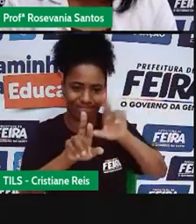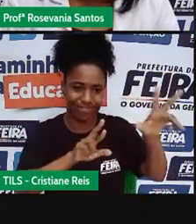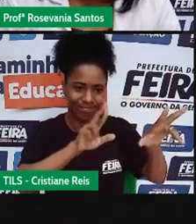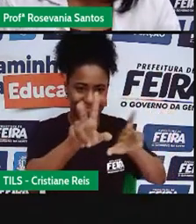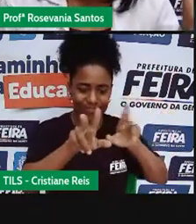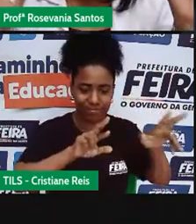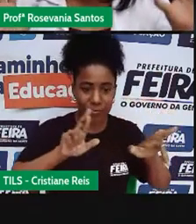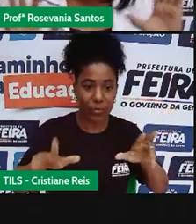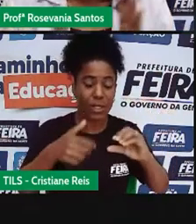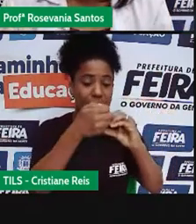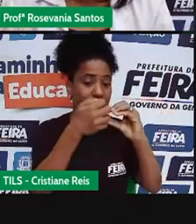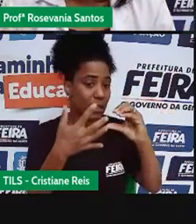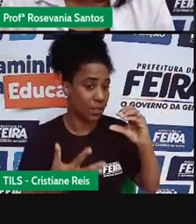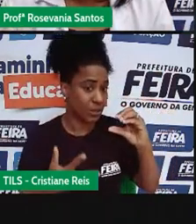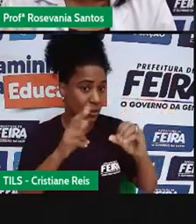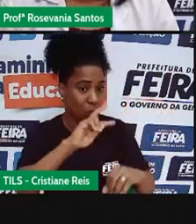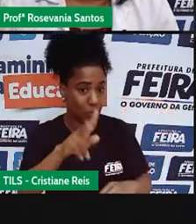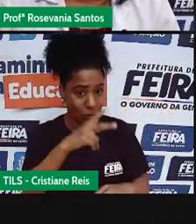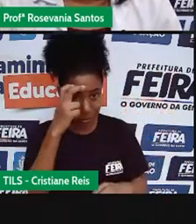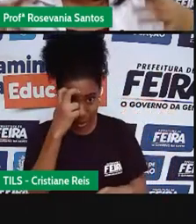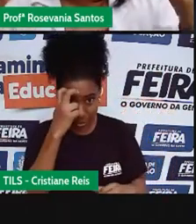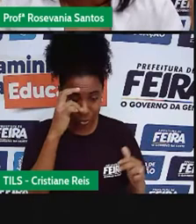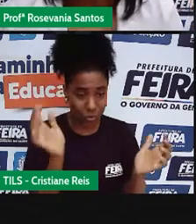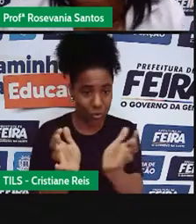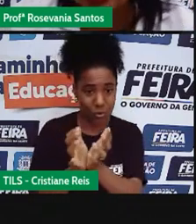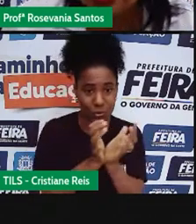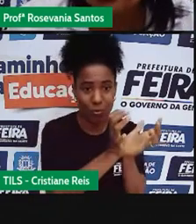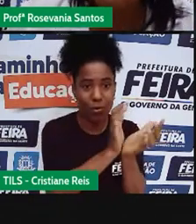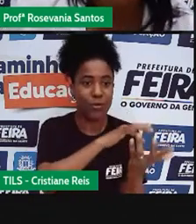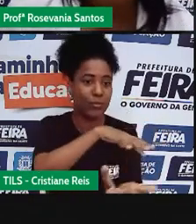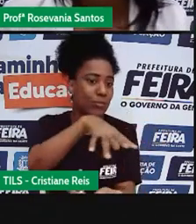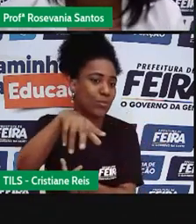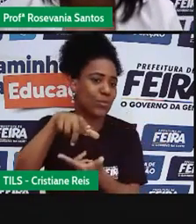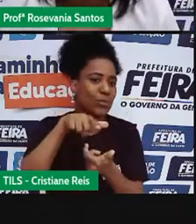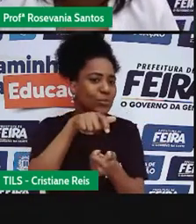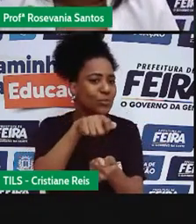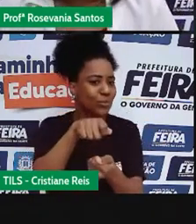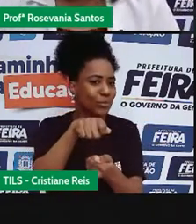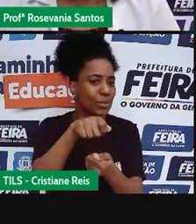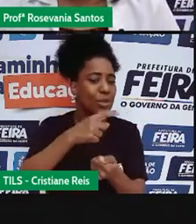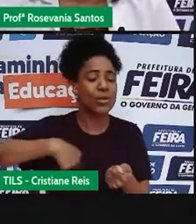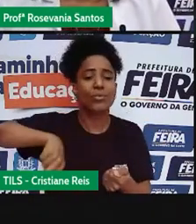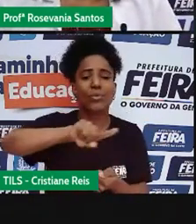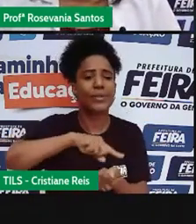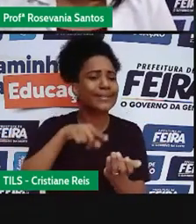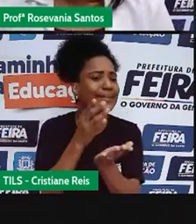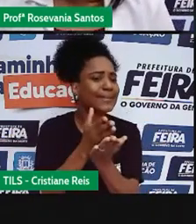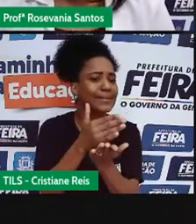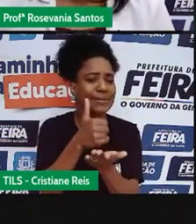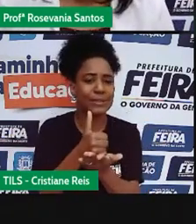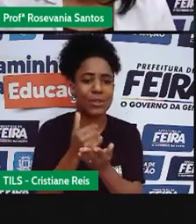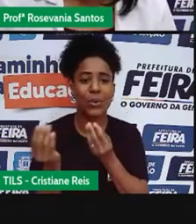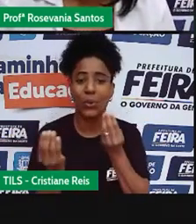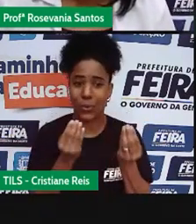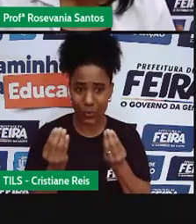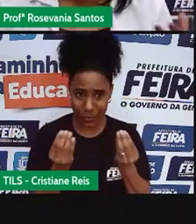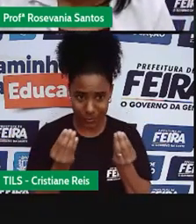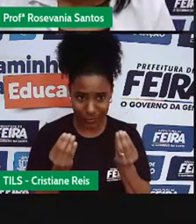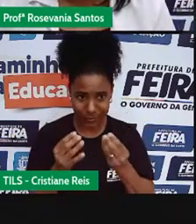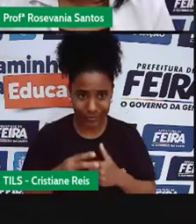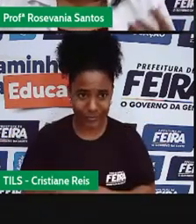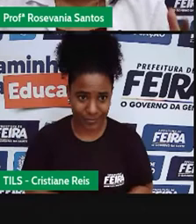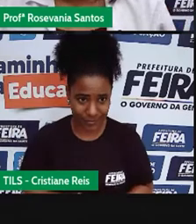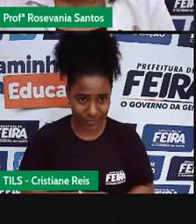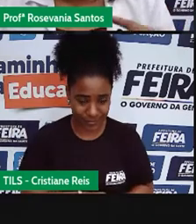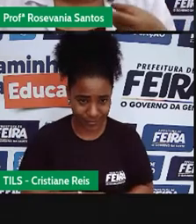aspectos culturais de diversos povos do mundo, como a gente dividir, né, um país tão grande. Primeiro, que não dava pra se